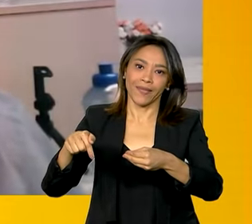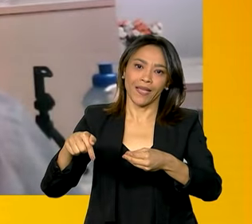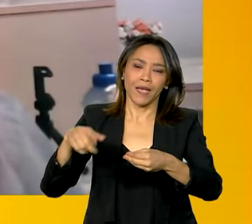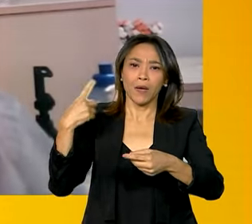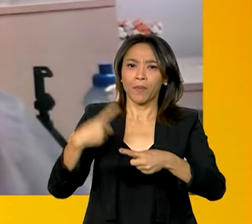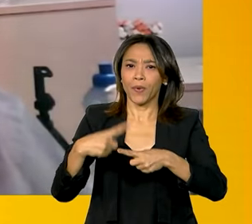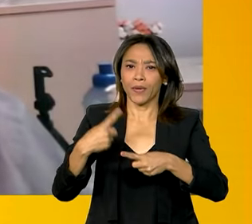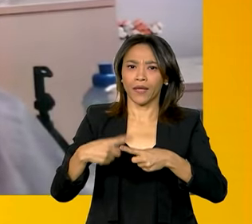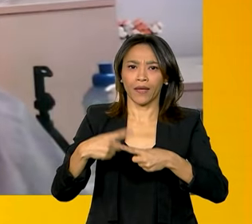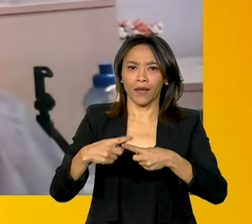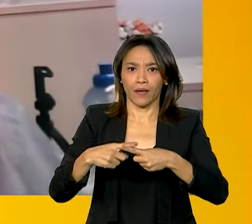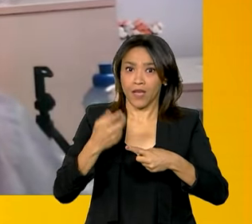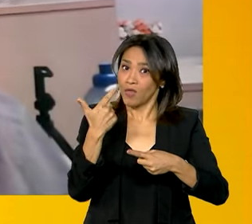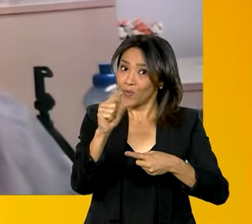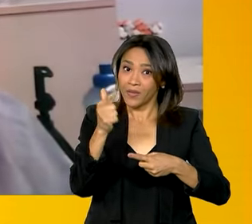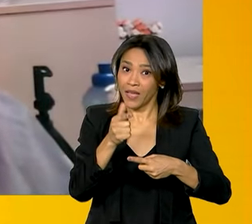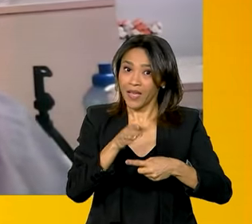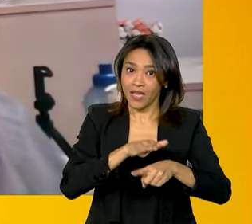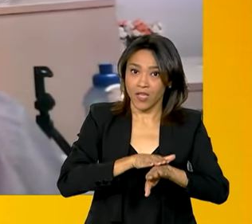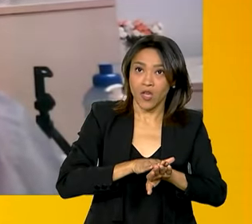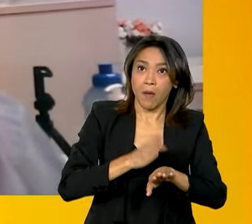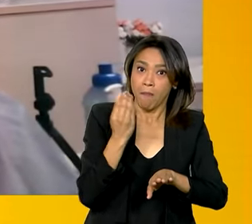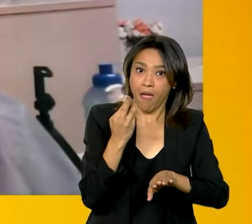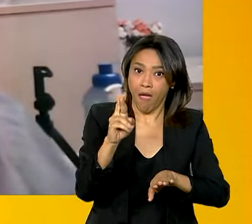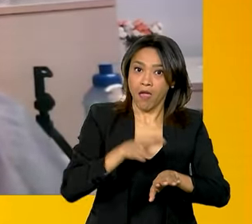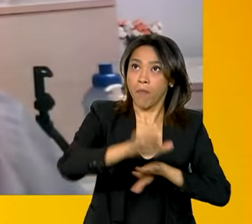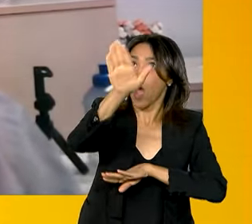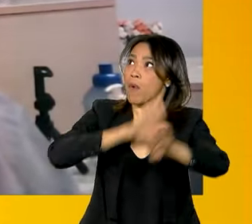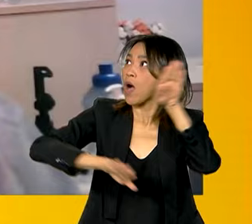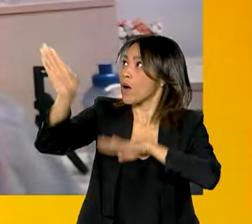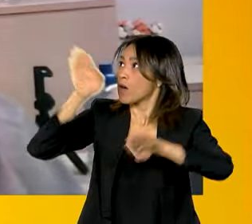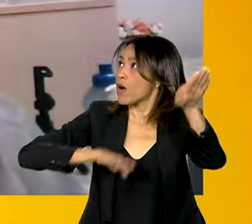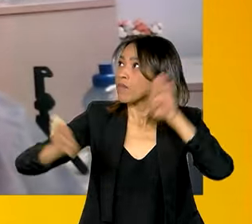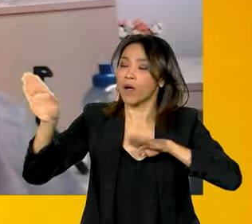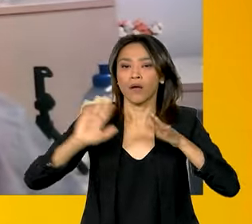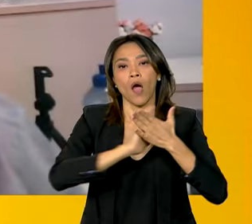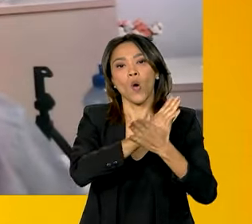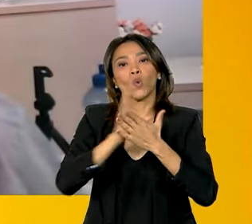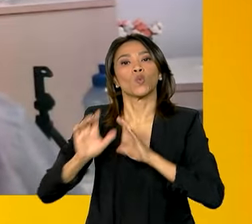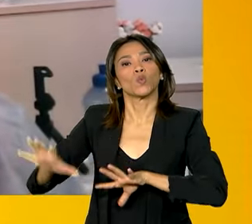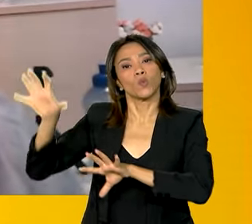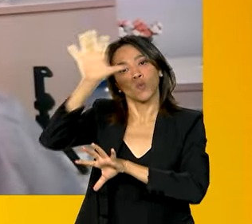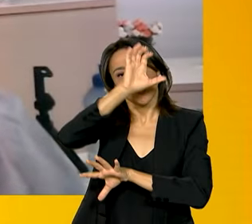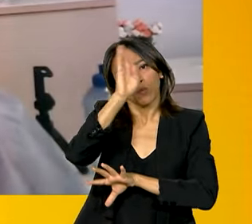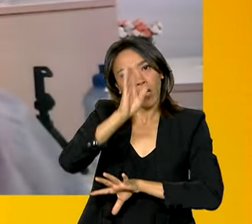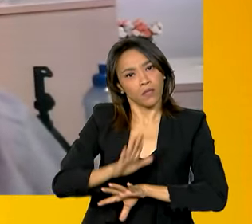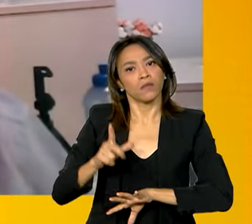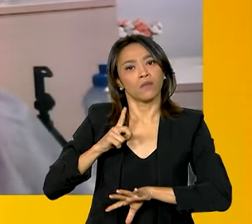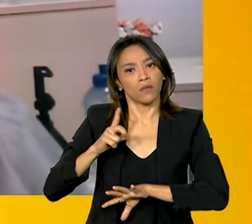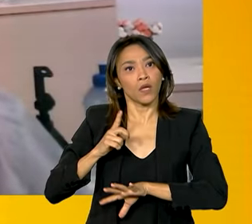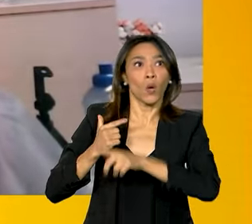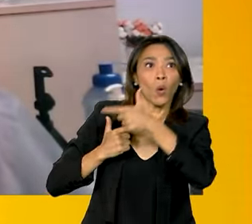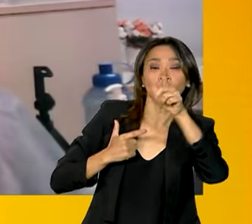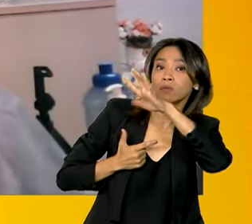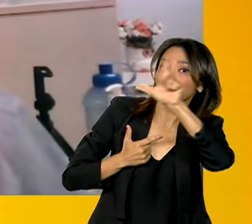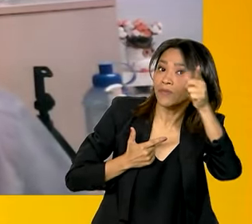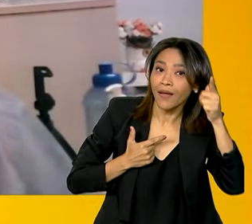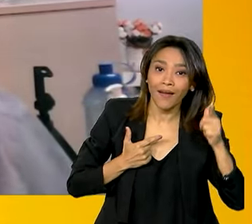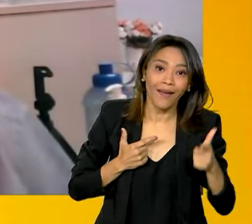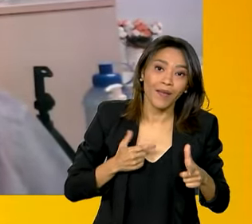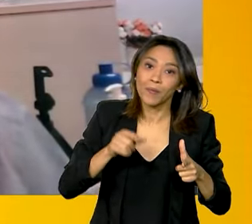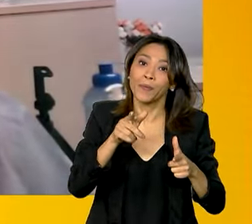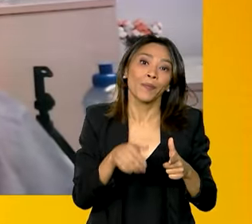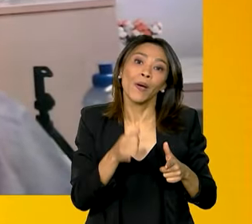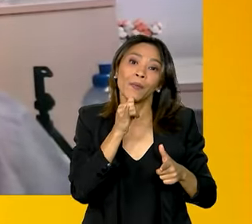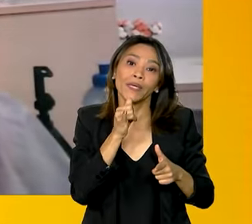não tem hidrovias em todos os locais. Então, você tem hidrovias em algumas regiões do Brasil, hidrovias que você... Ou, não vai chamando-se de